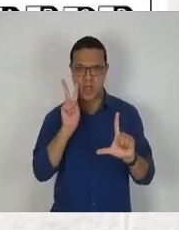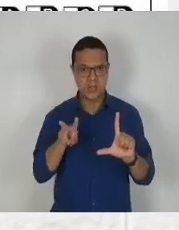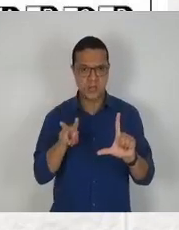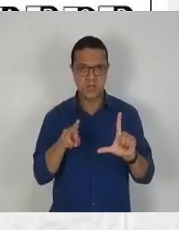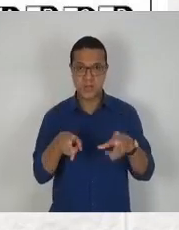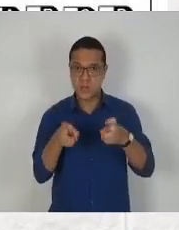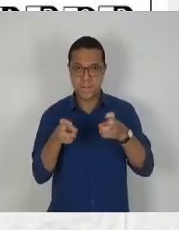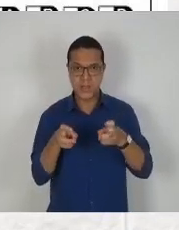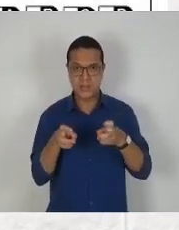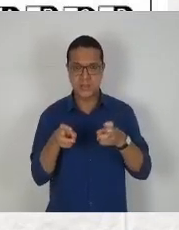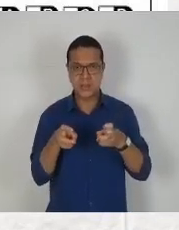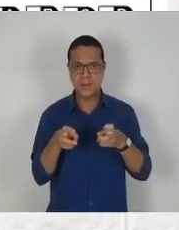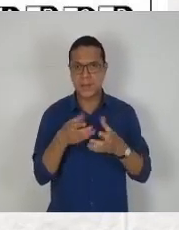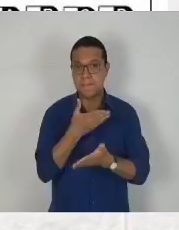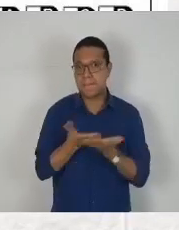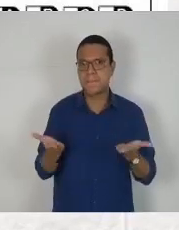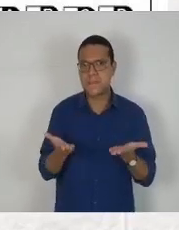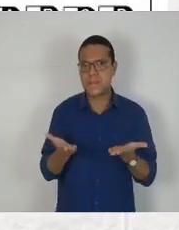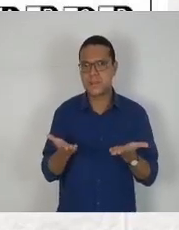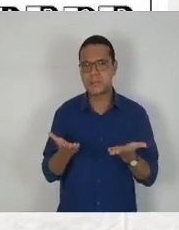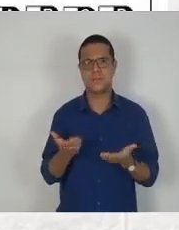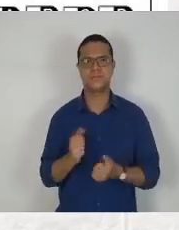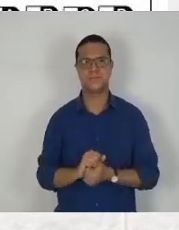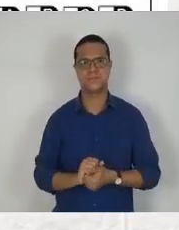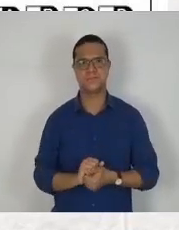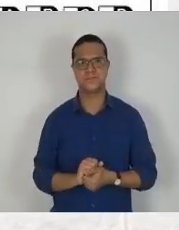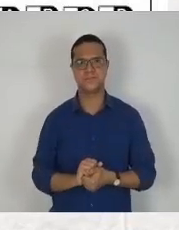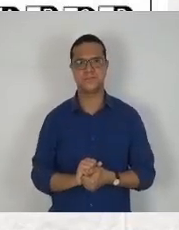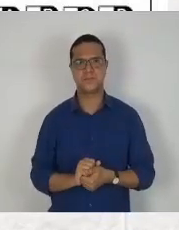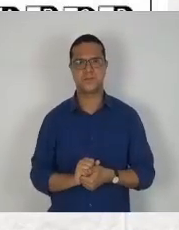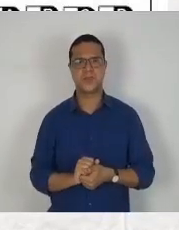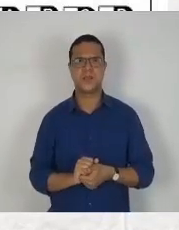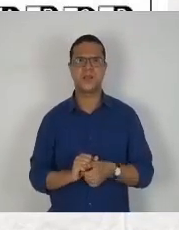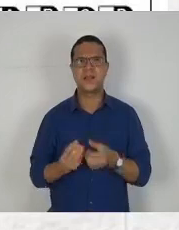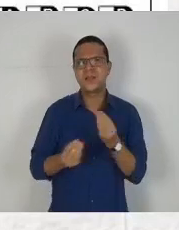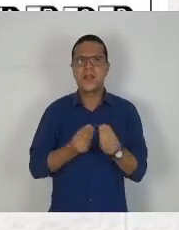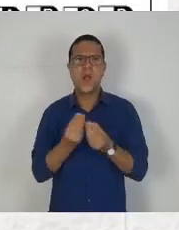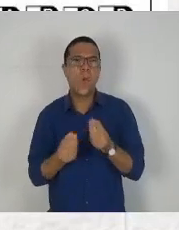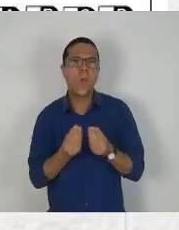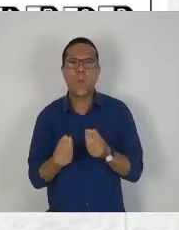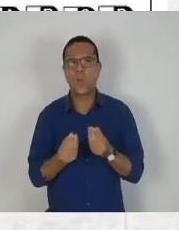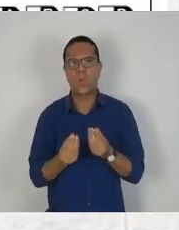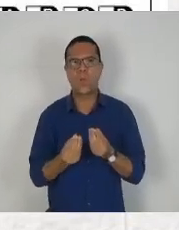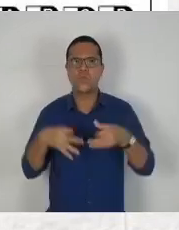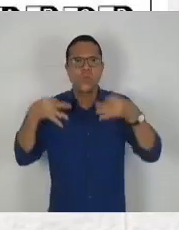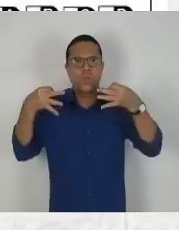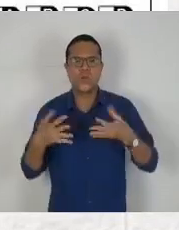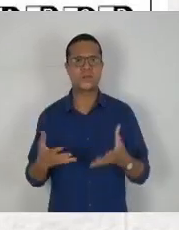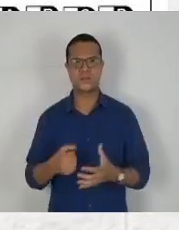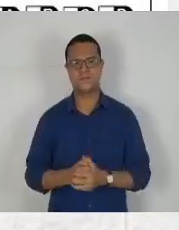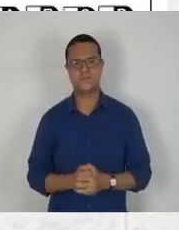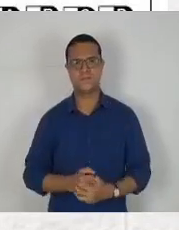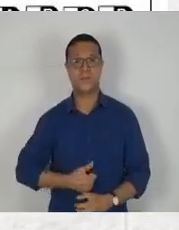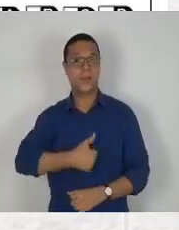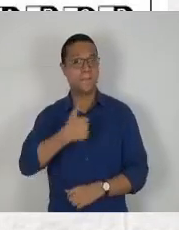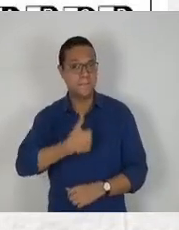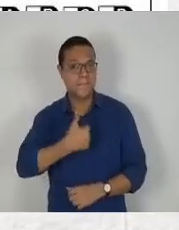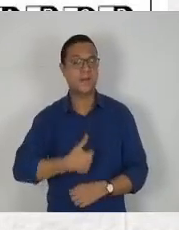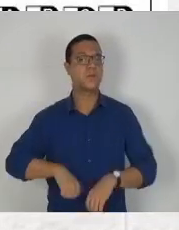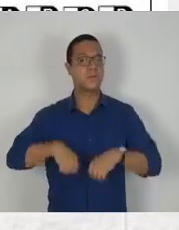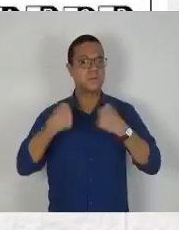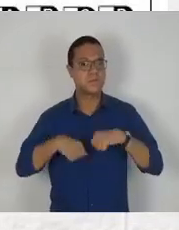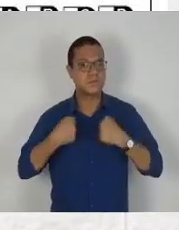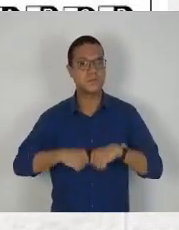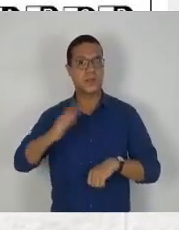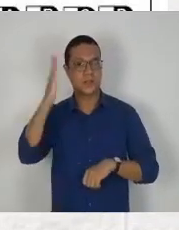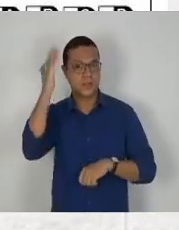como uma questão em branco. E aí você vai ser prejudicado. Então, qual é a maneira correta? Primeiro,